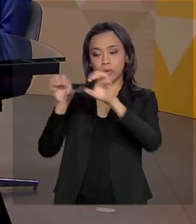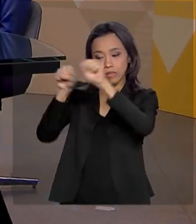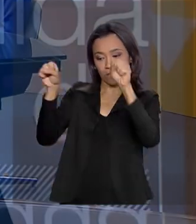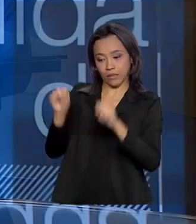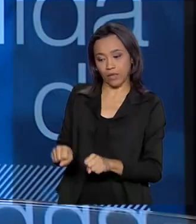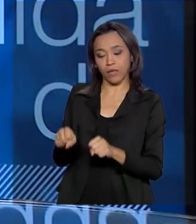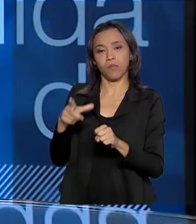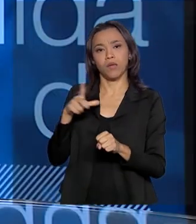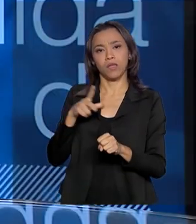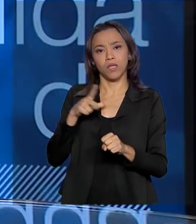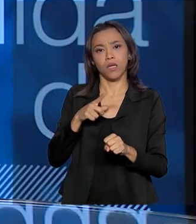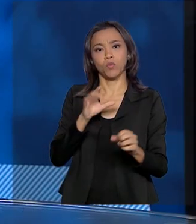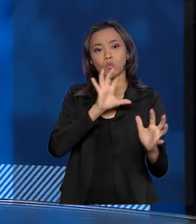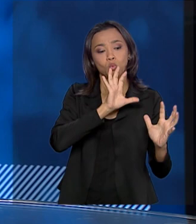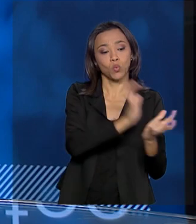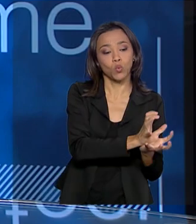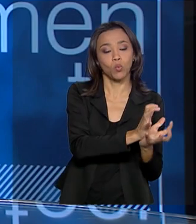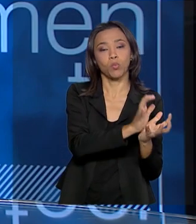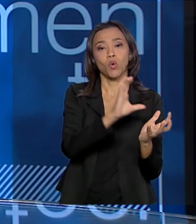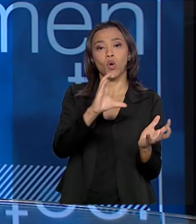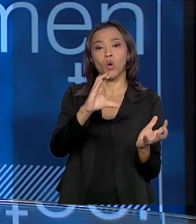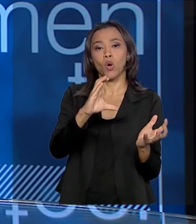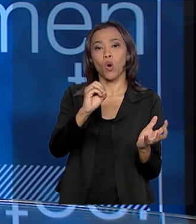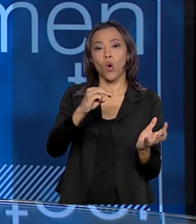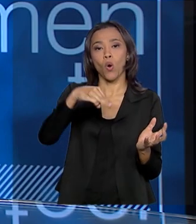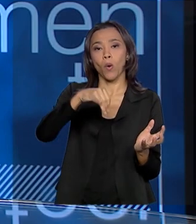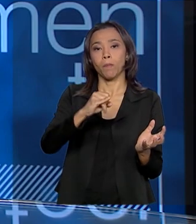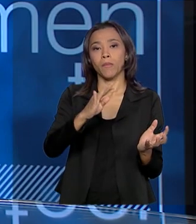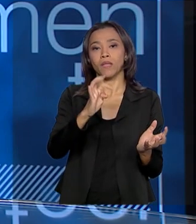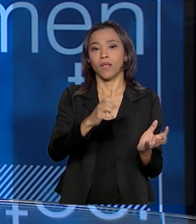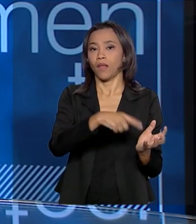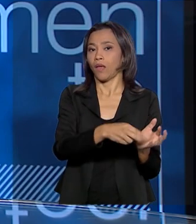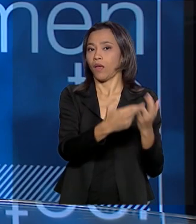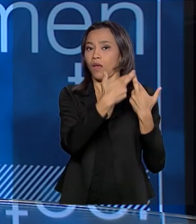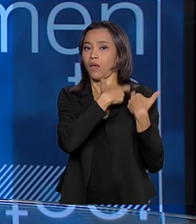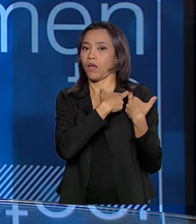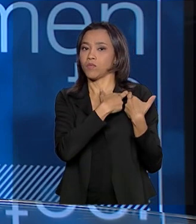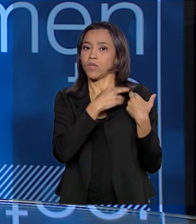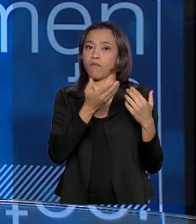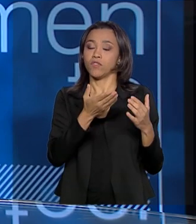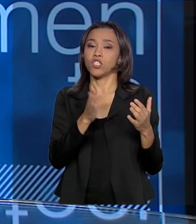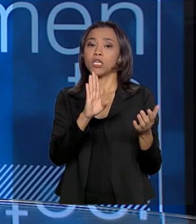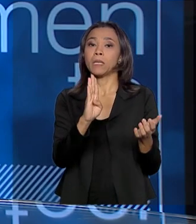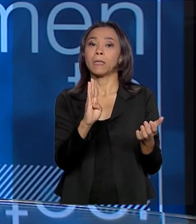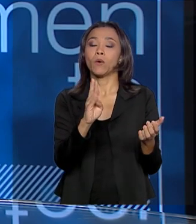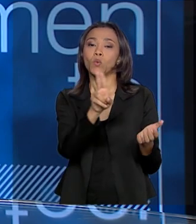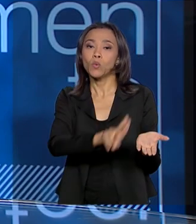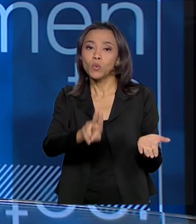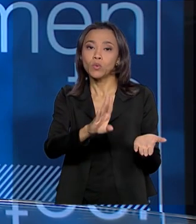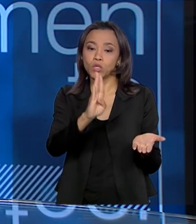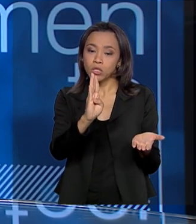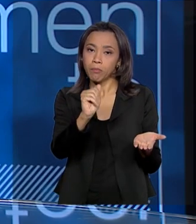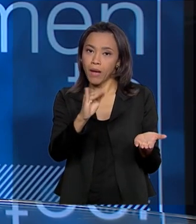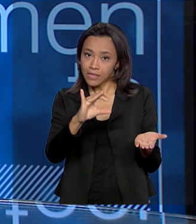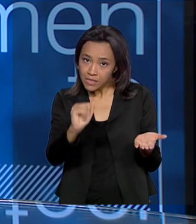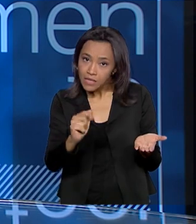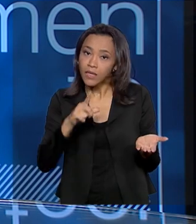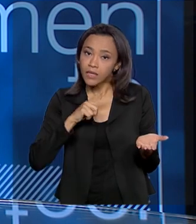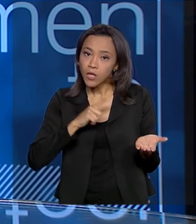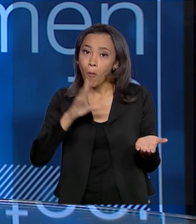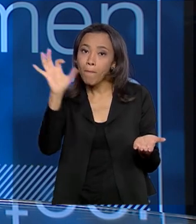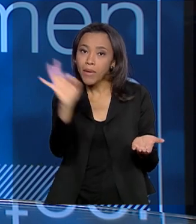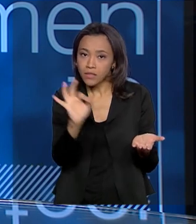comitês de bacia, que têm uma grande participação e ingerência no percentual que é cobrado pela